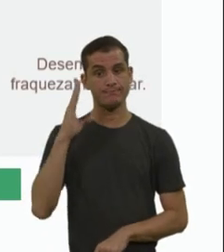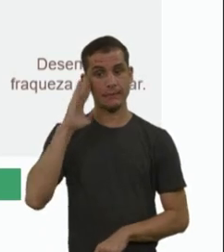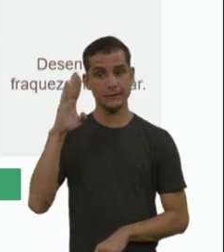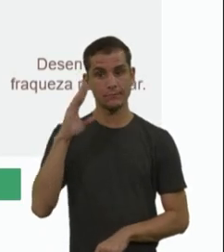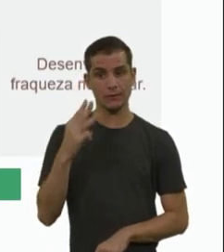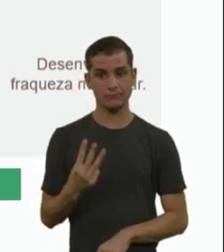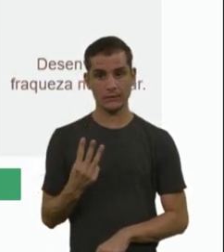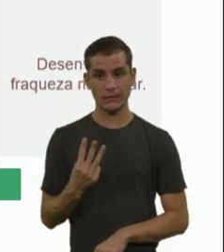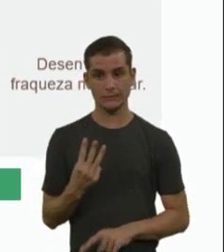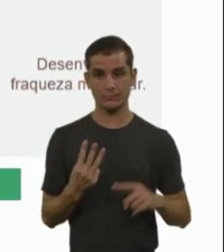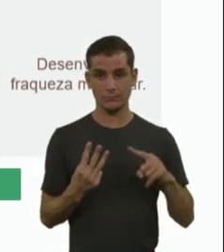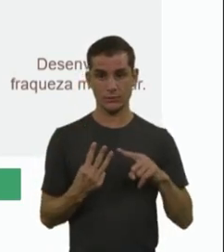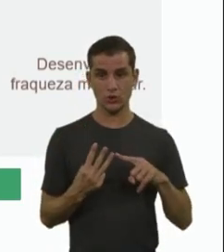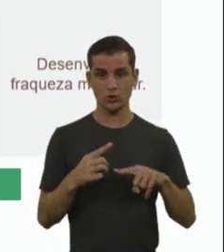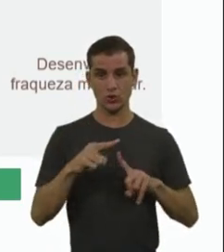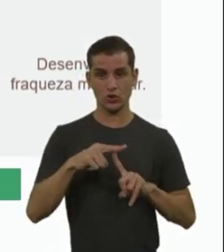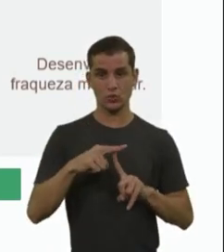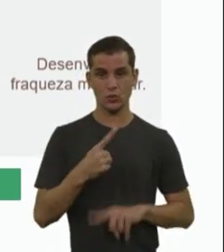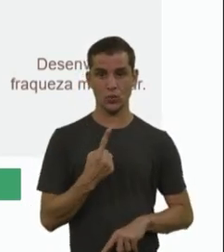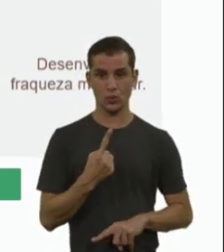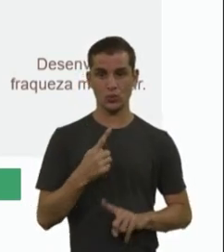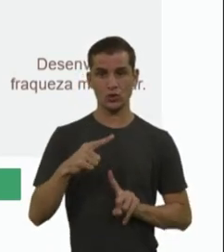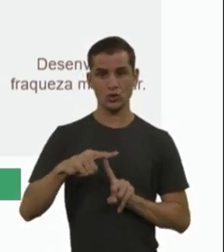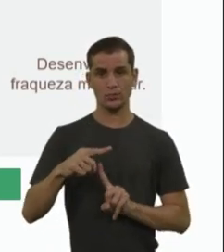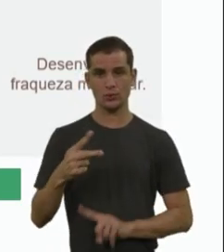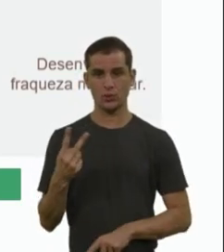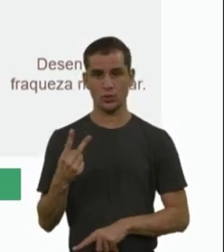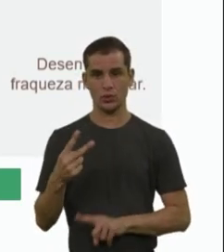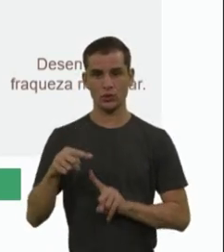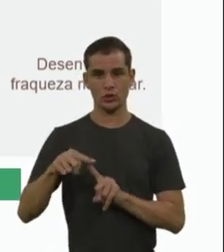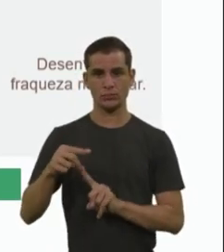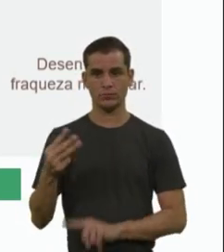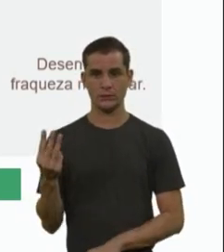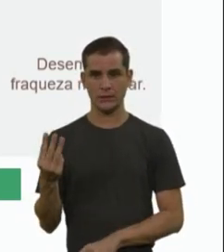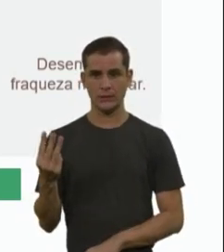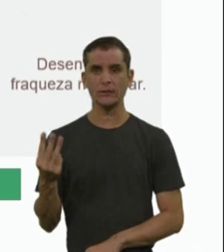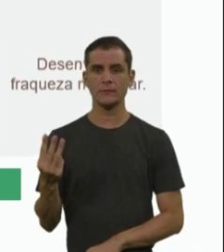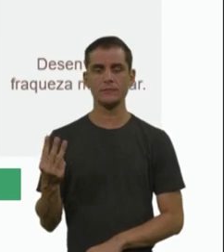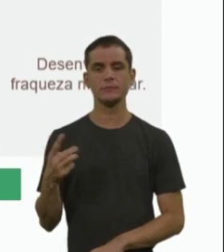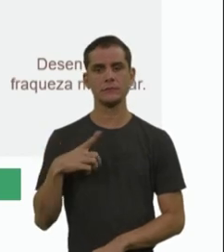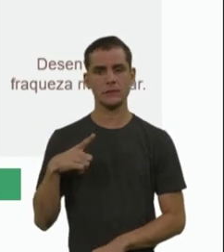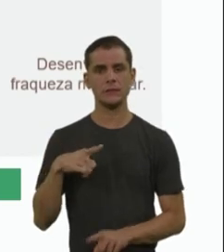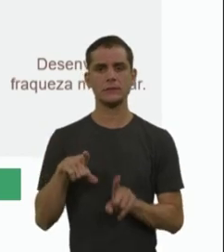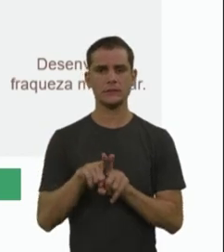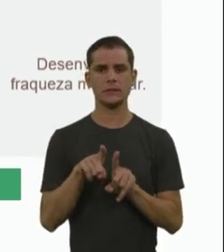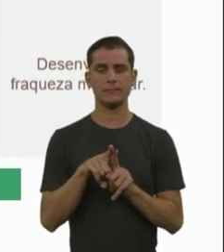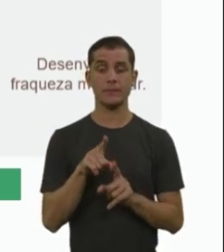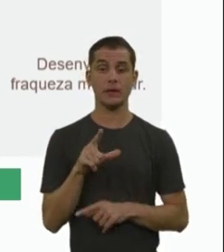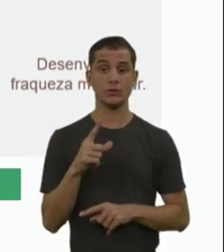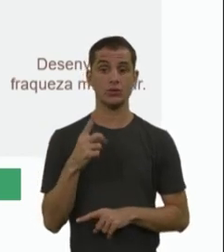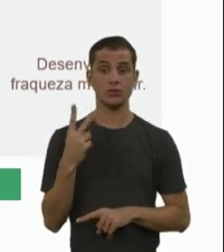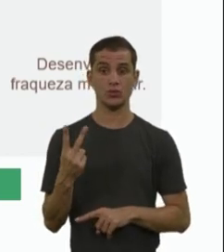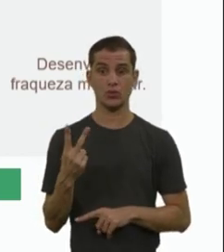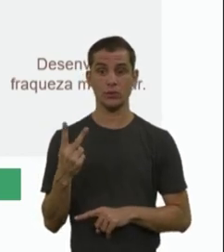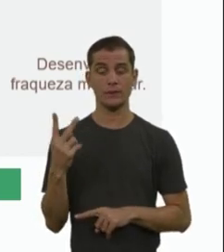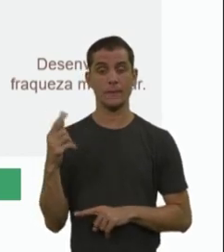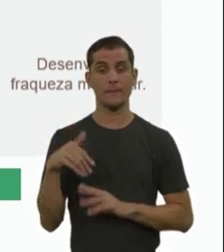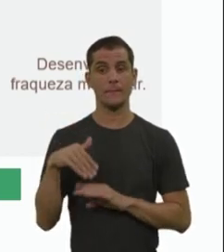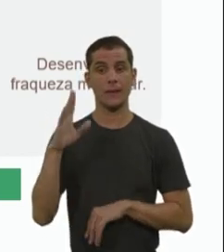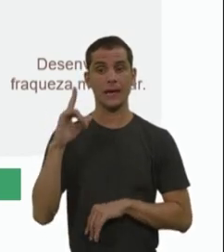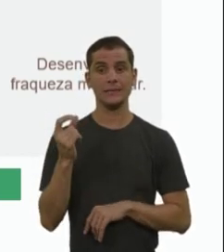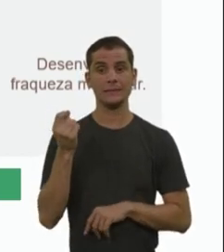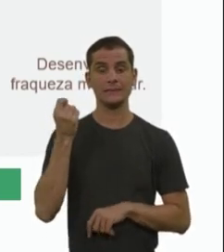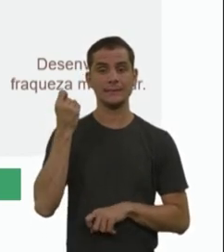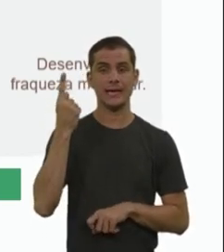1, tipo 2, tipo 3, mas existem nos extremos dois tipos que são extremamente raros. Então o